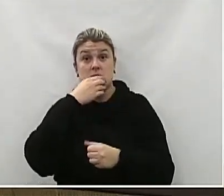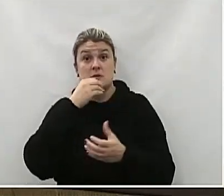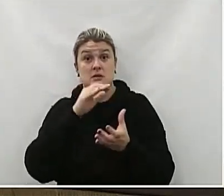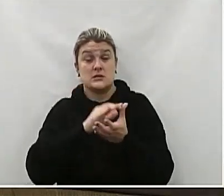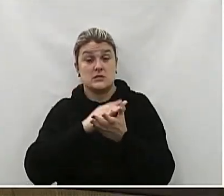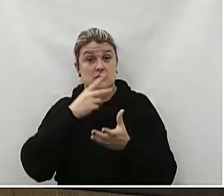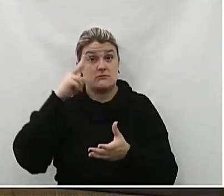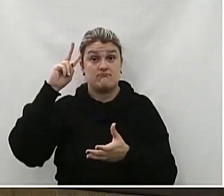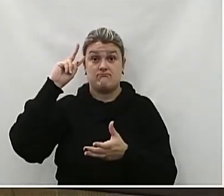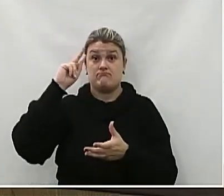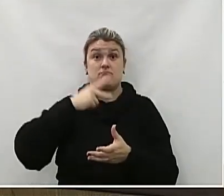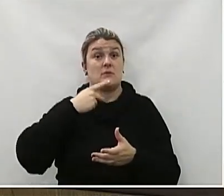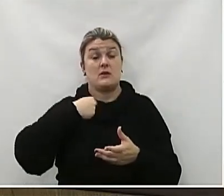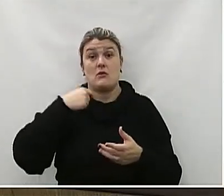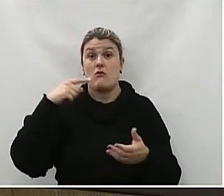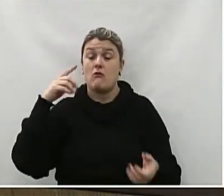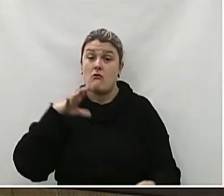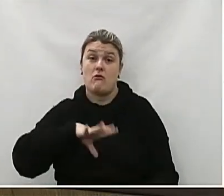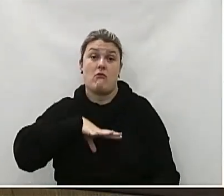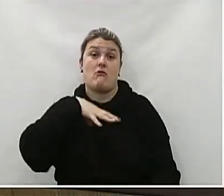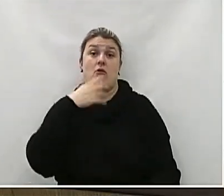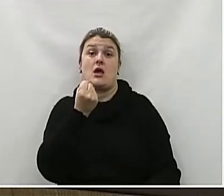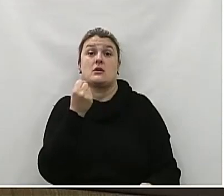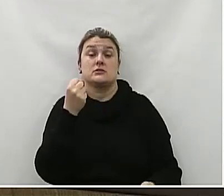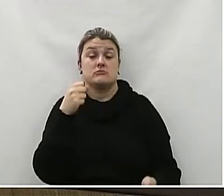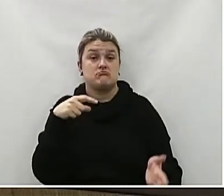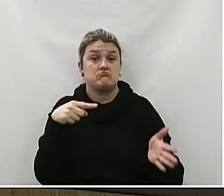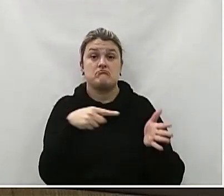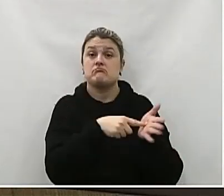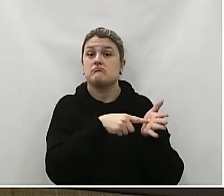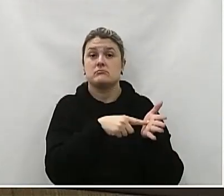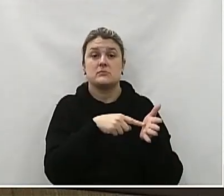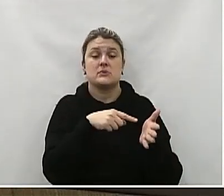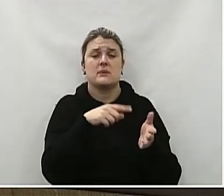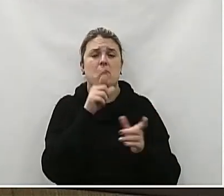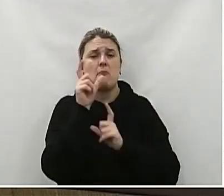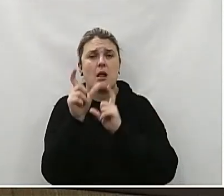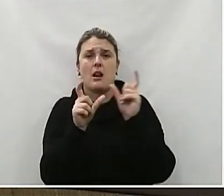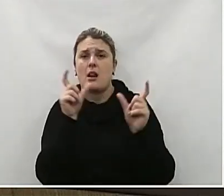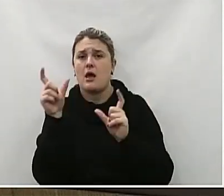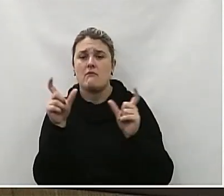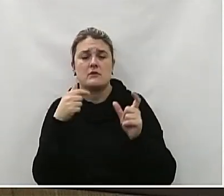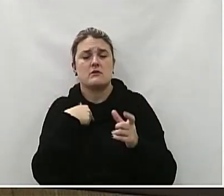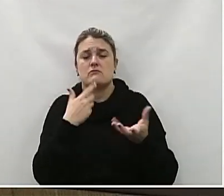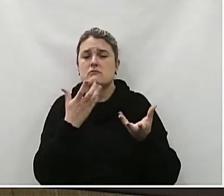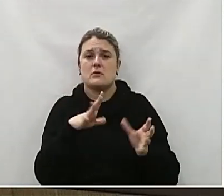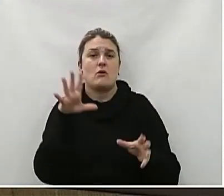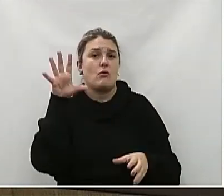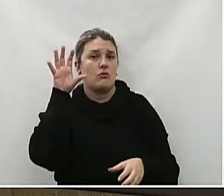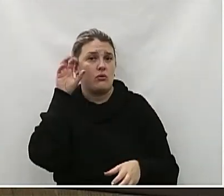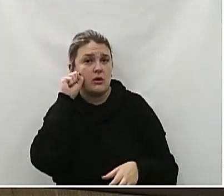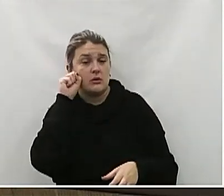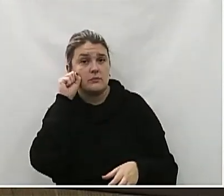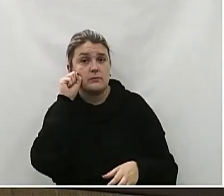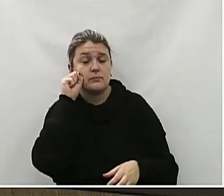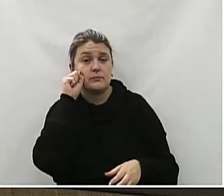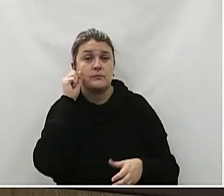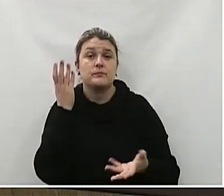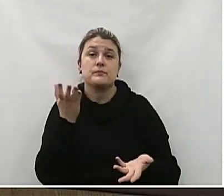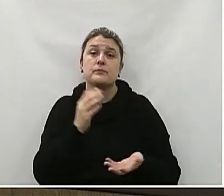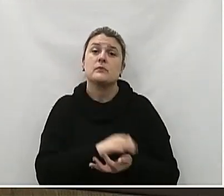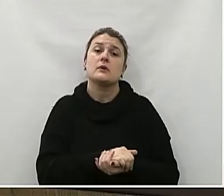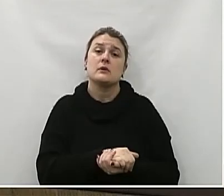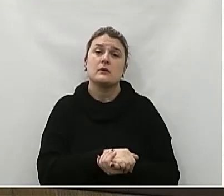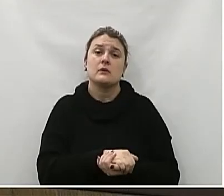Foi muitas palavras que eu não deveria discutir Que